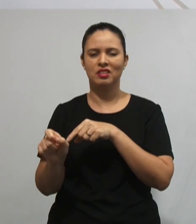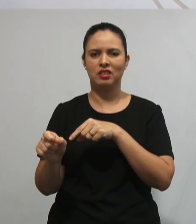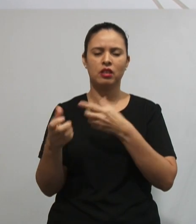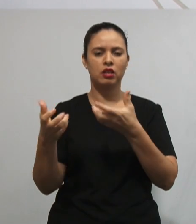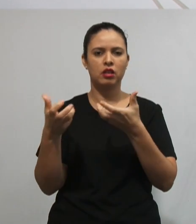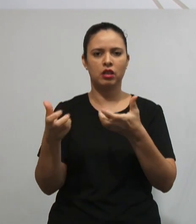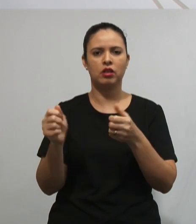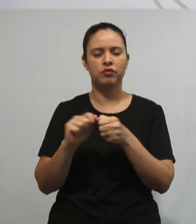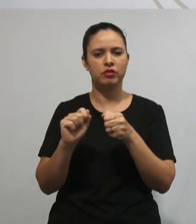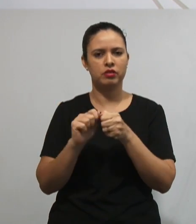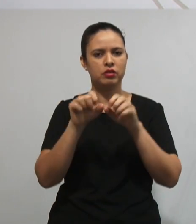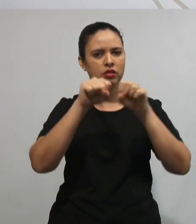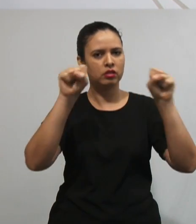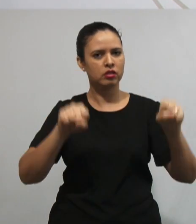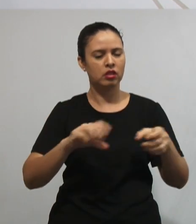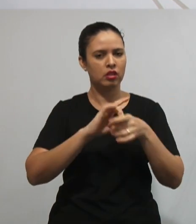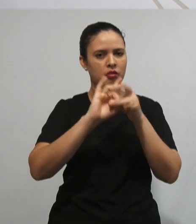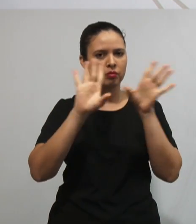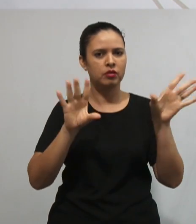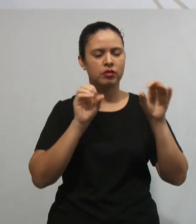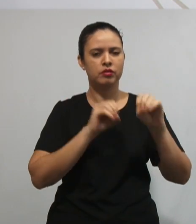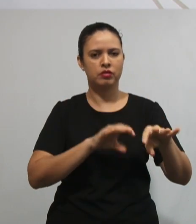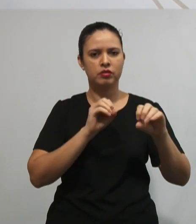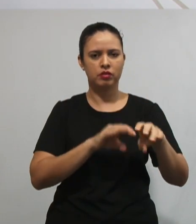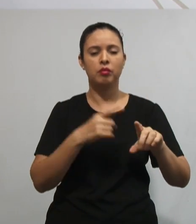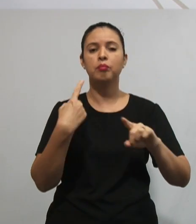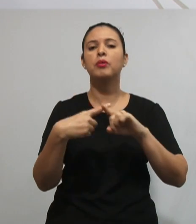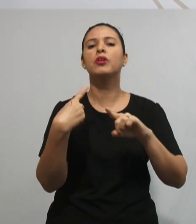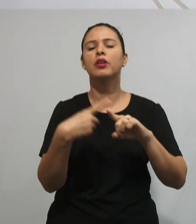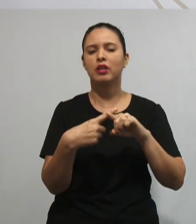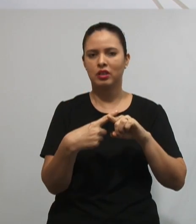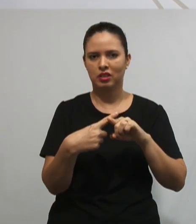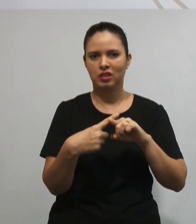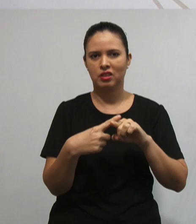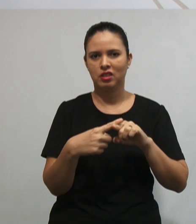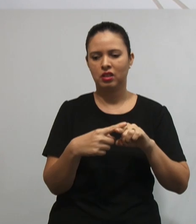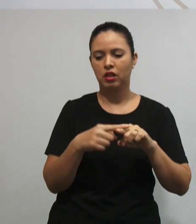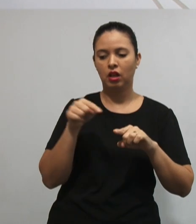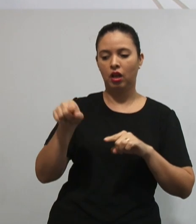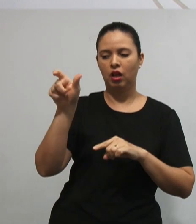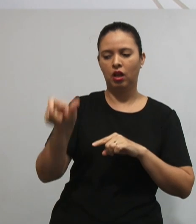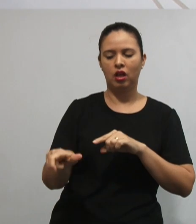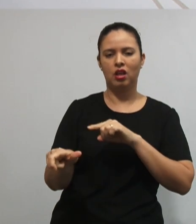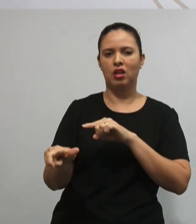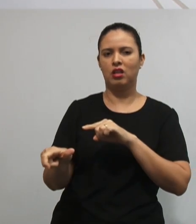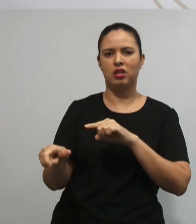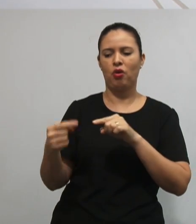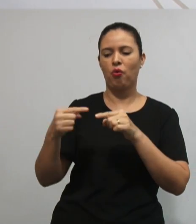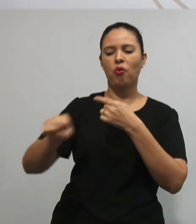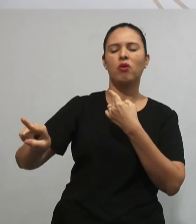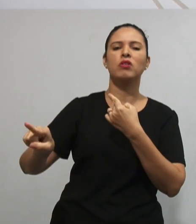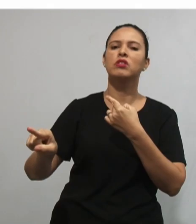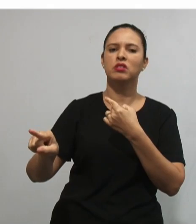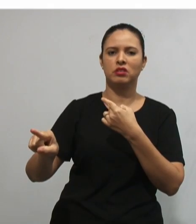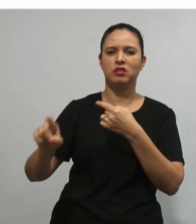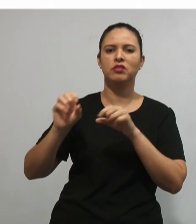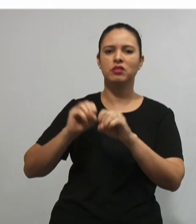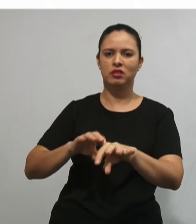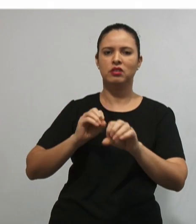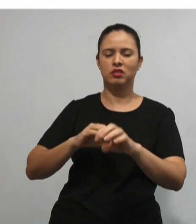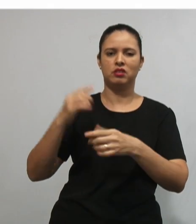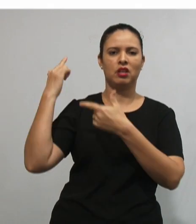sistema democrático de educação é porque ele vai contra o ensino tradicional, não é? Então,